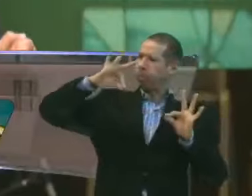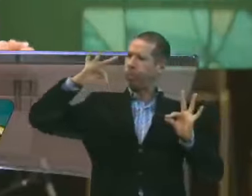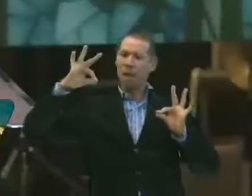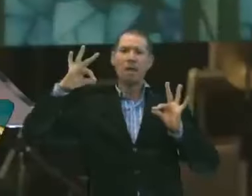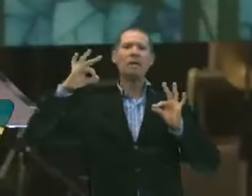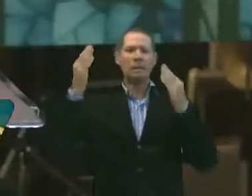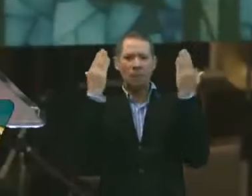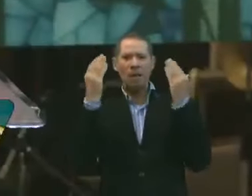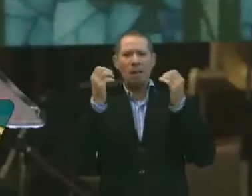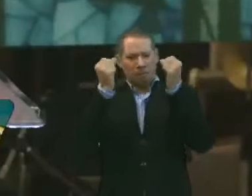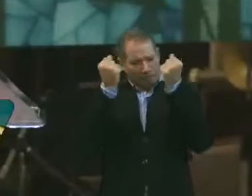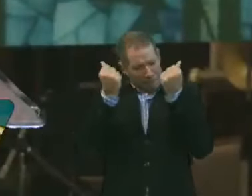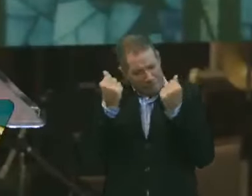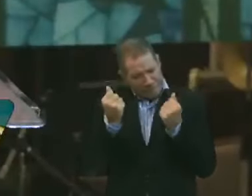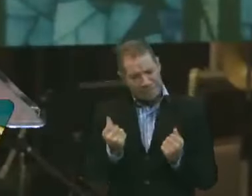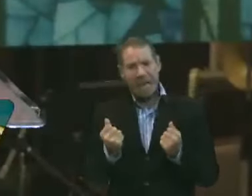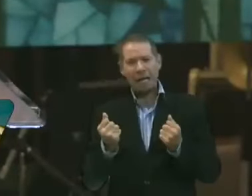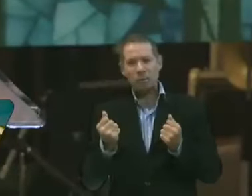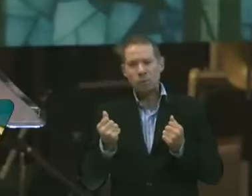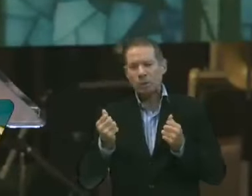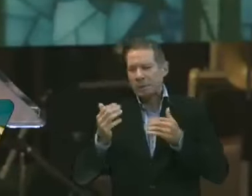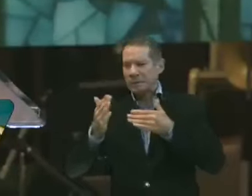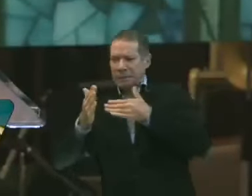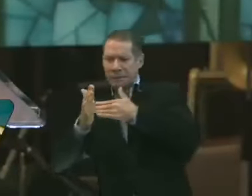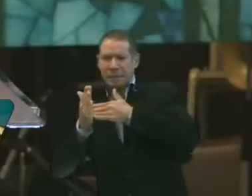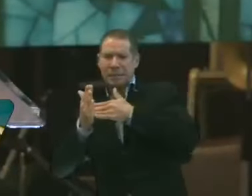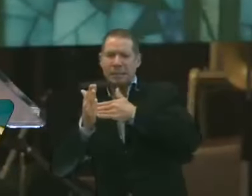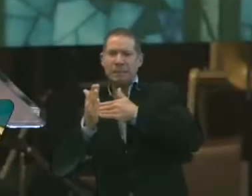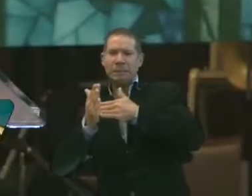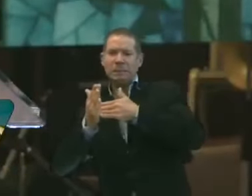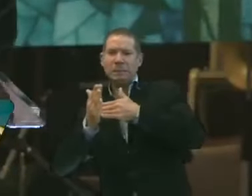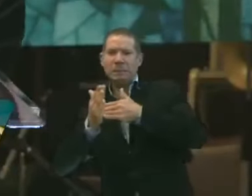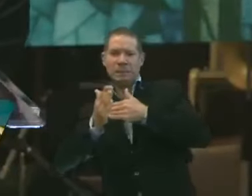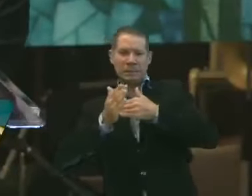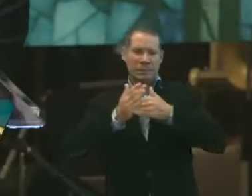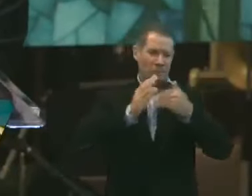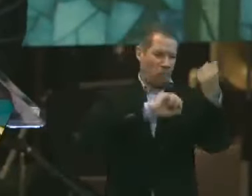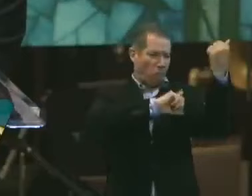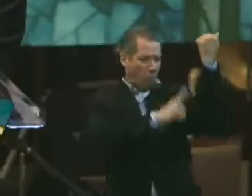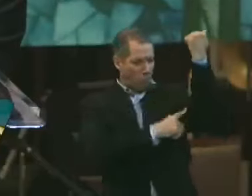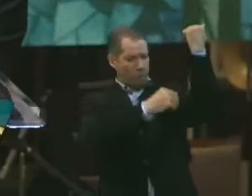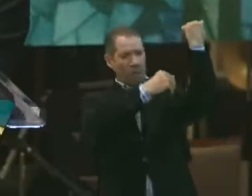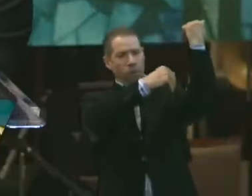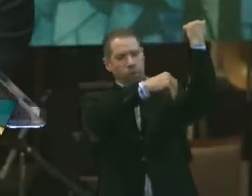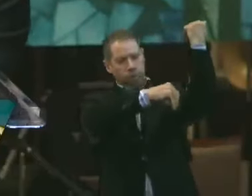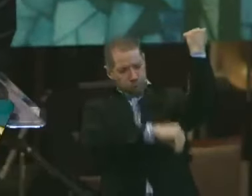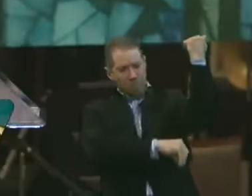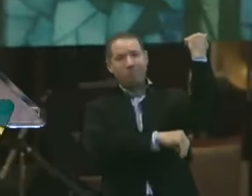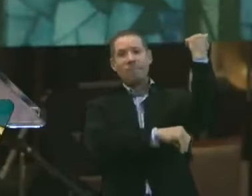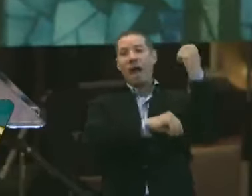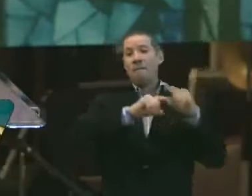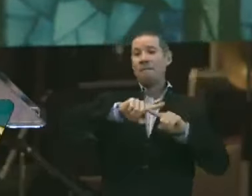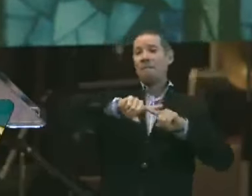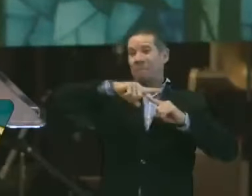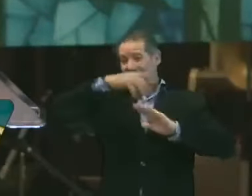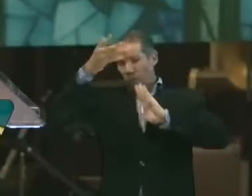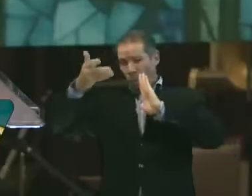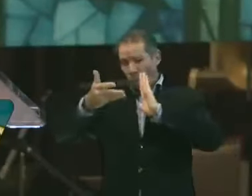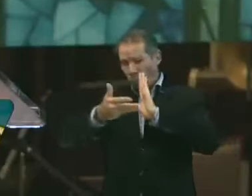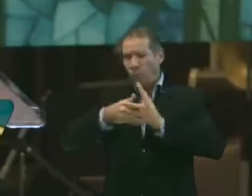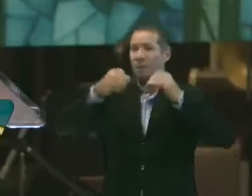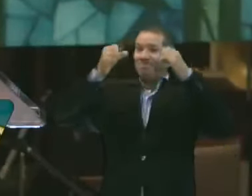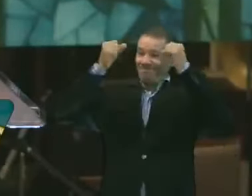tão pesado que chega a retirar toda a nossa força. Mas toda a